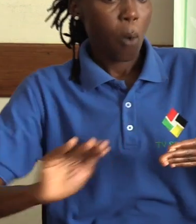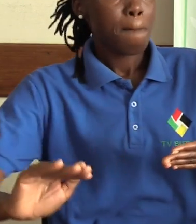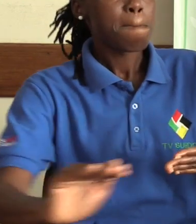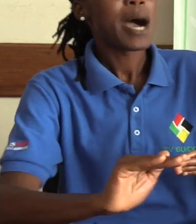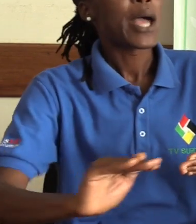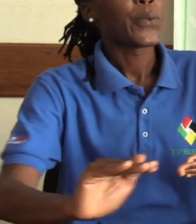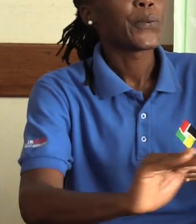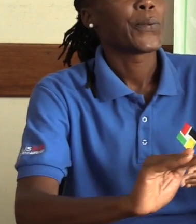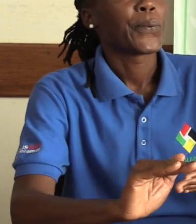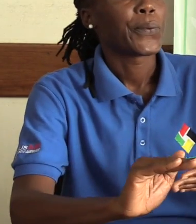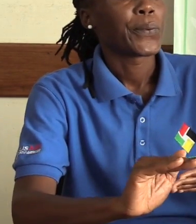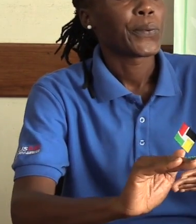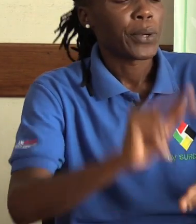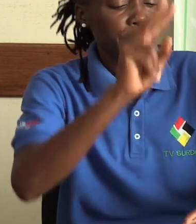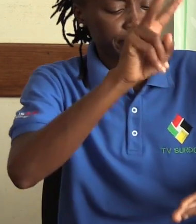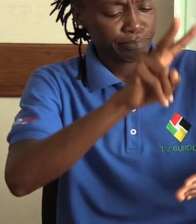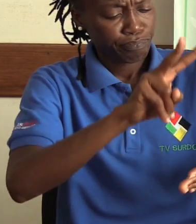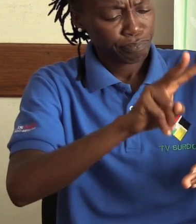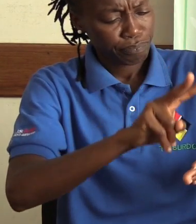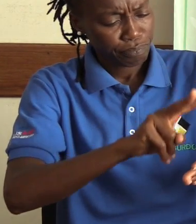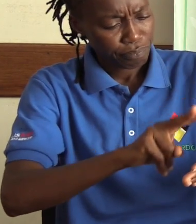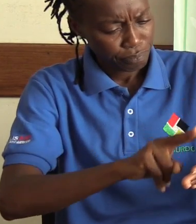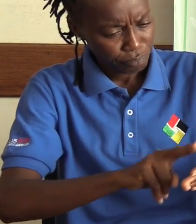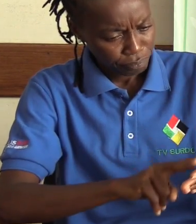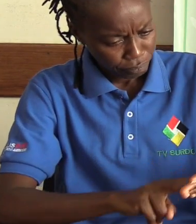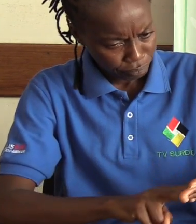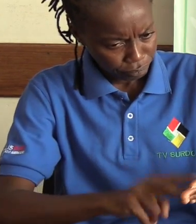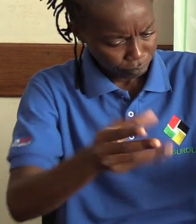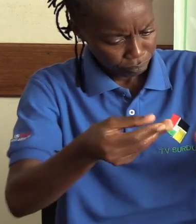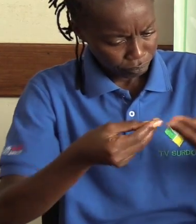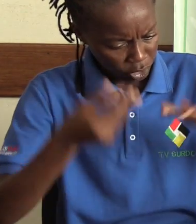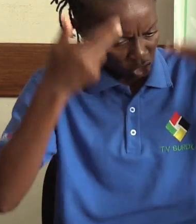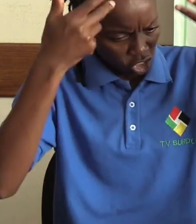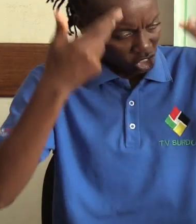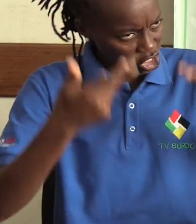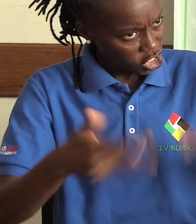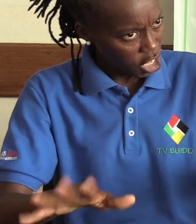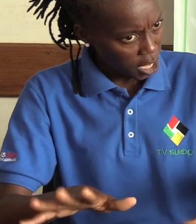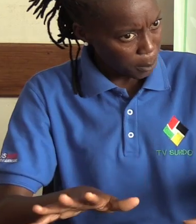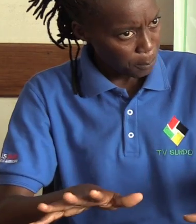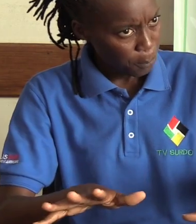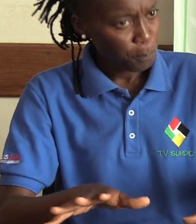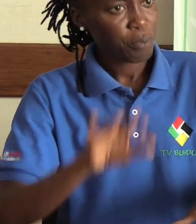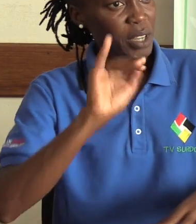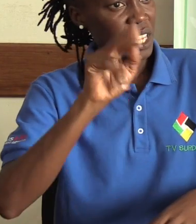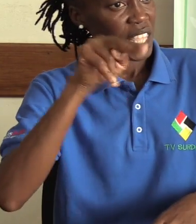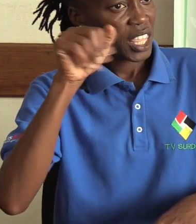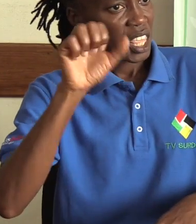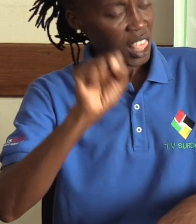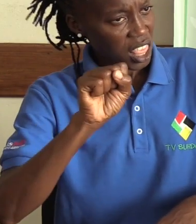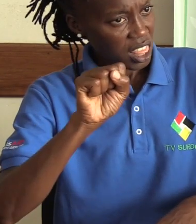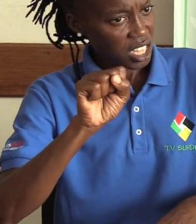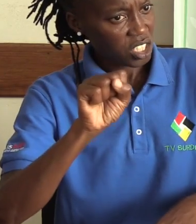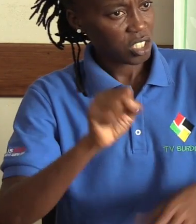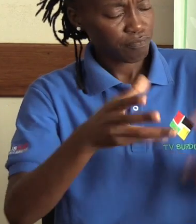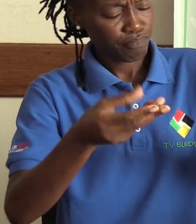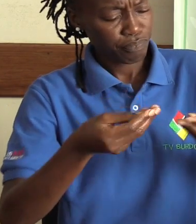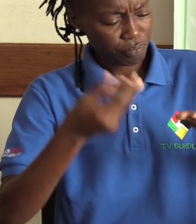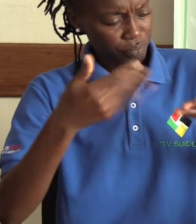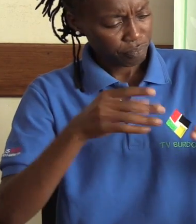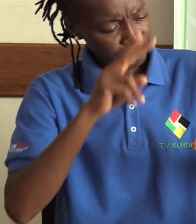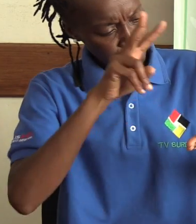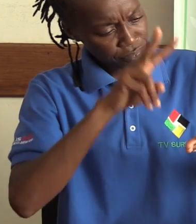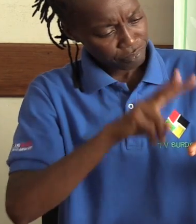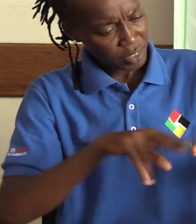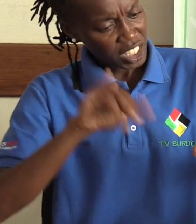povoações. Depois de se enviar esta lista para o Instituto Nacional de Ação Social, o Instituto